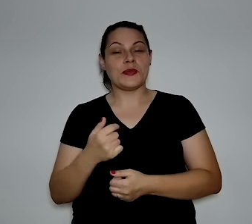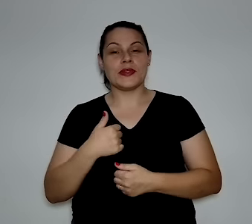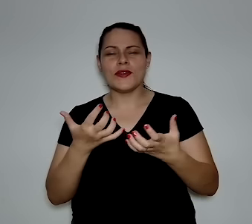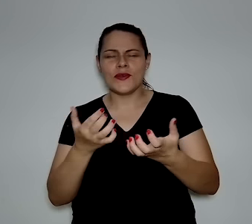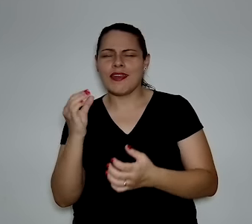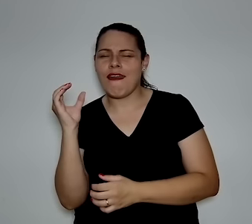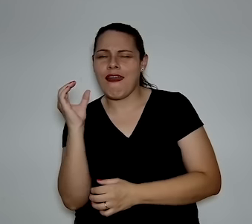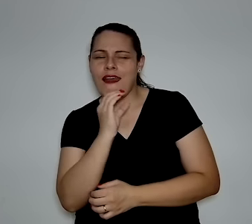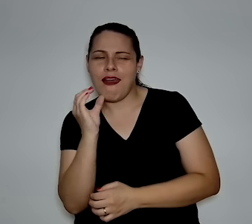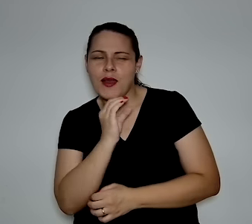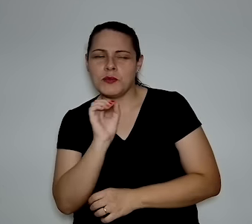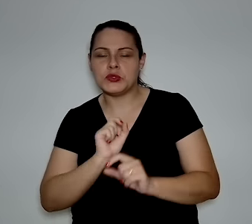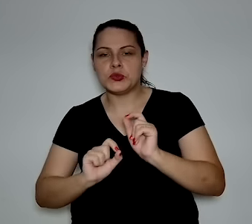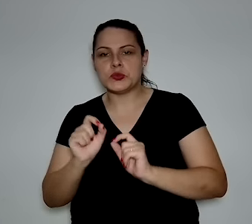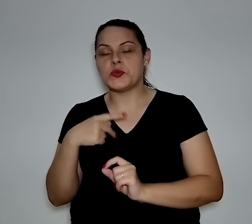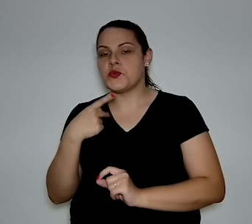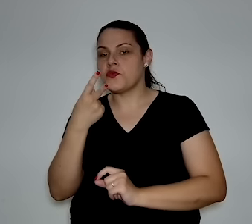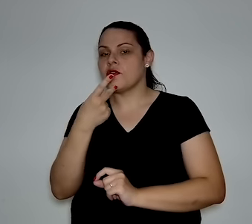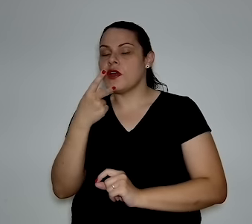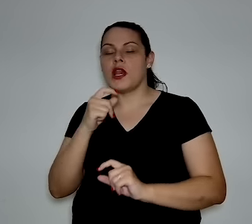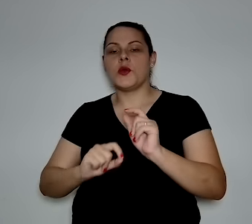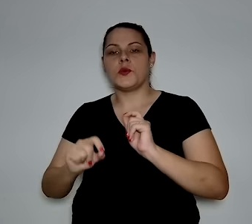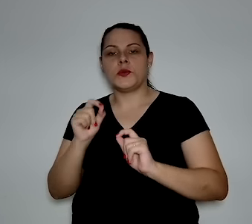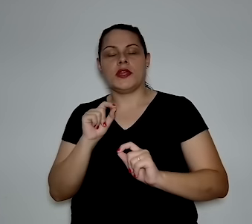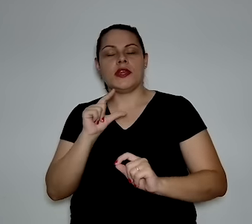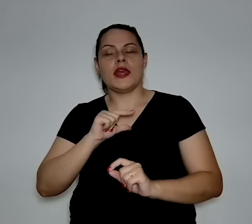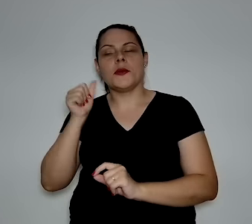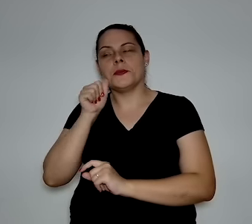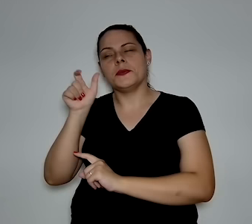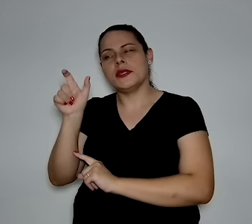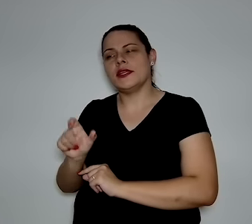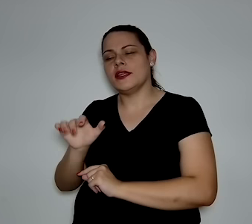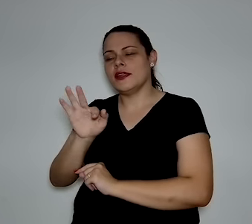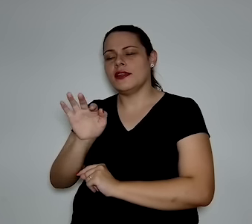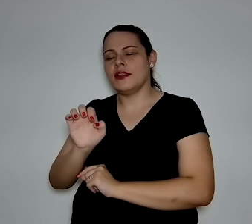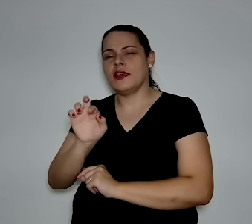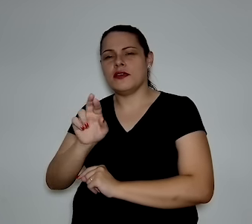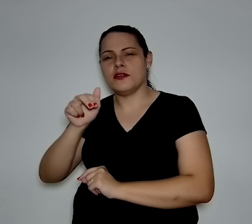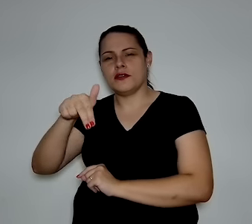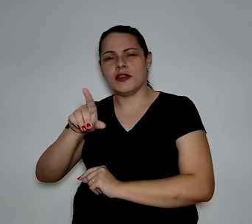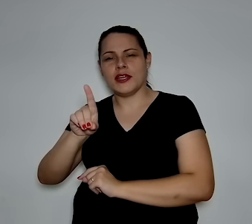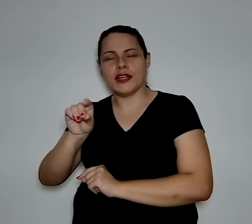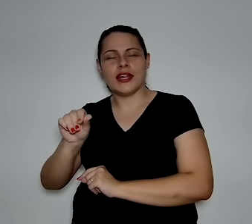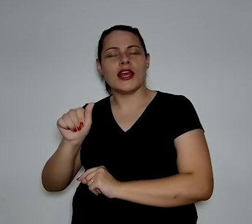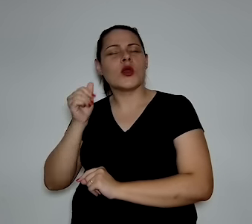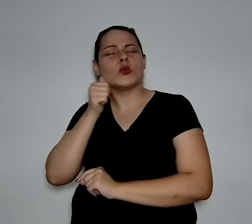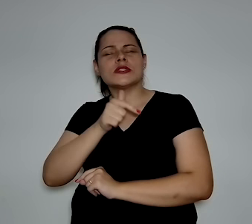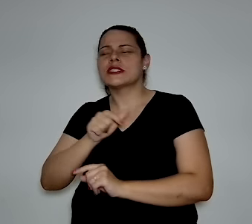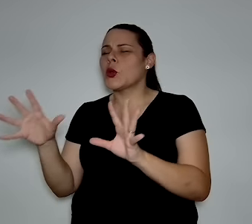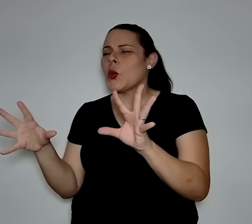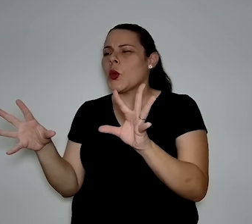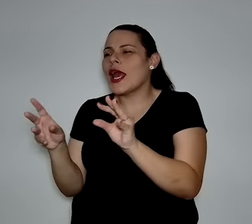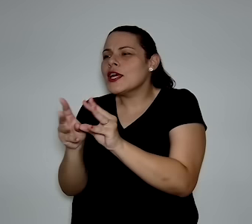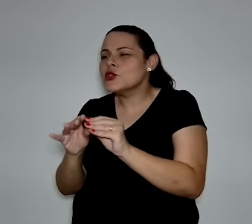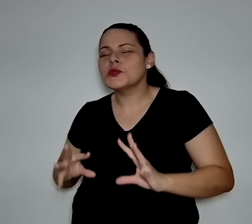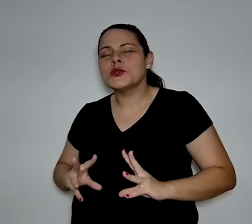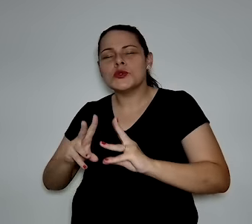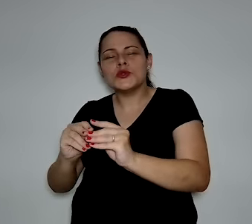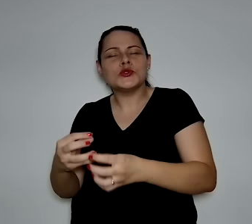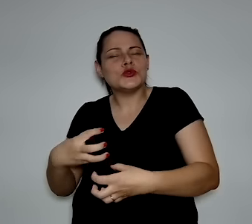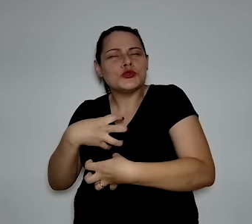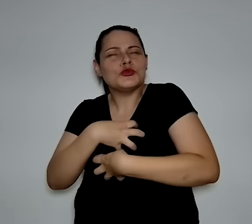Eu queria rapidinho falar, eu acho que a Fernanda conseguiu resumir